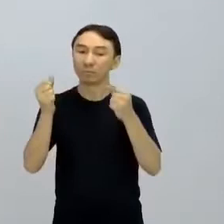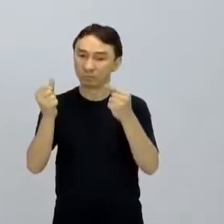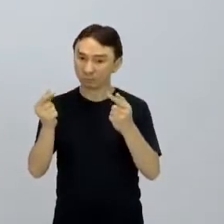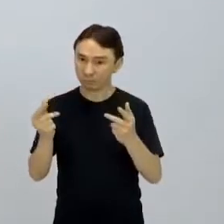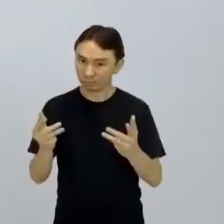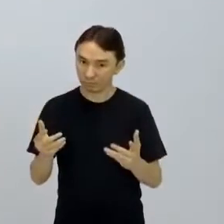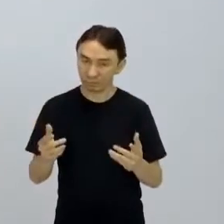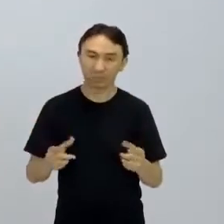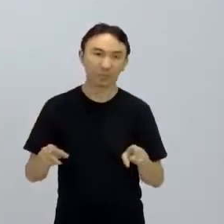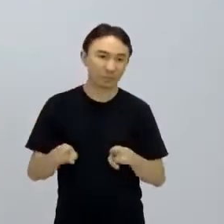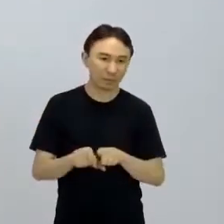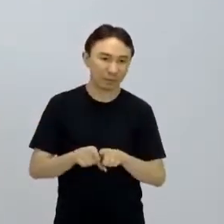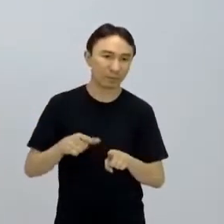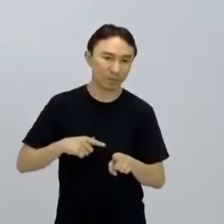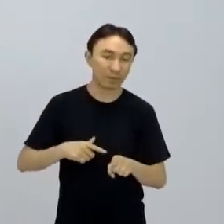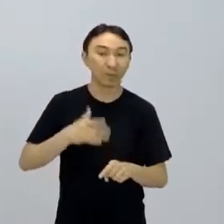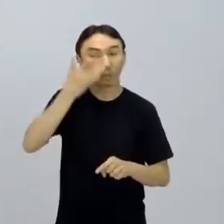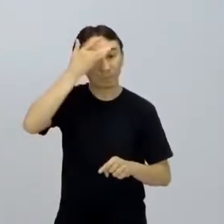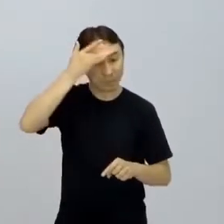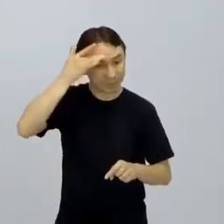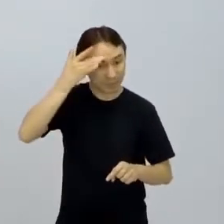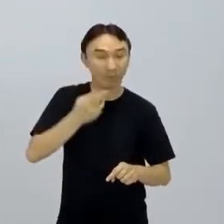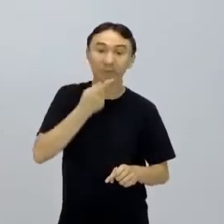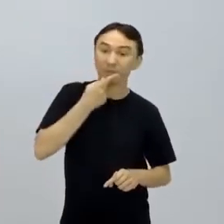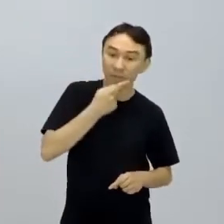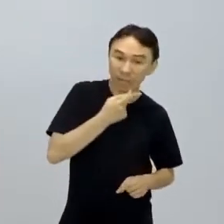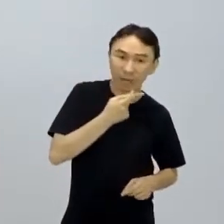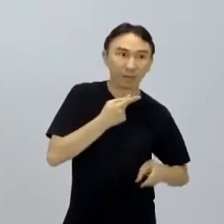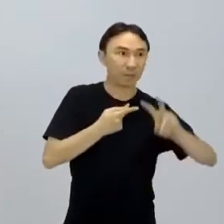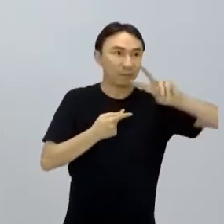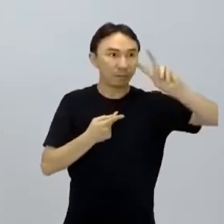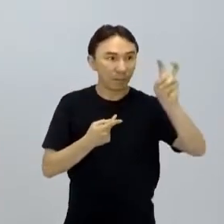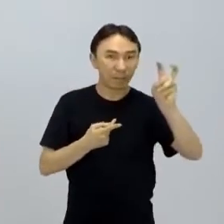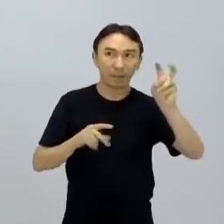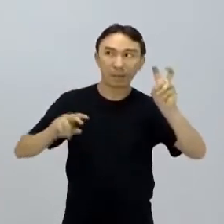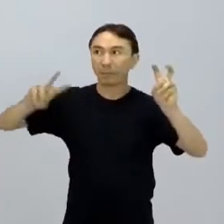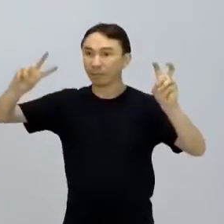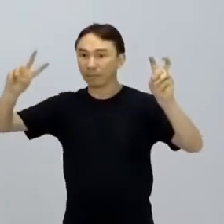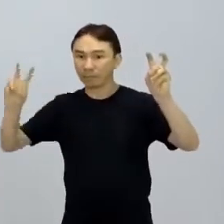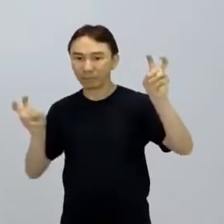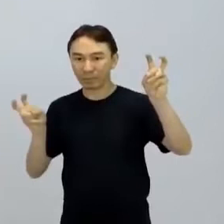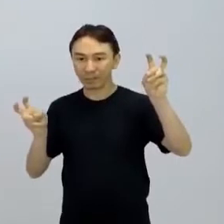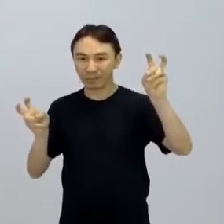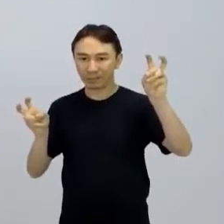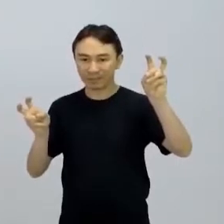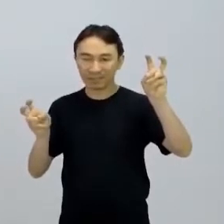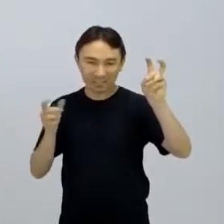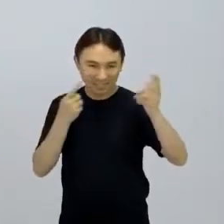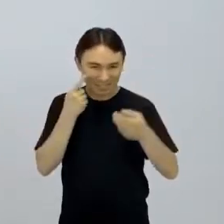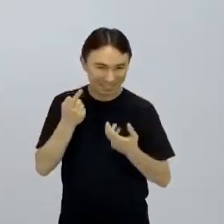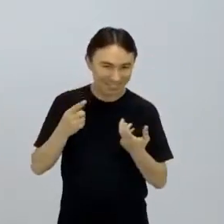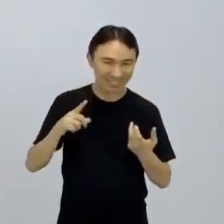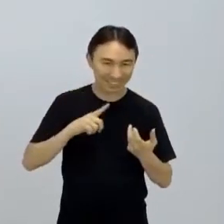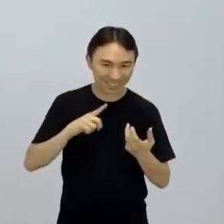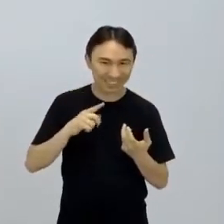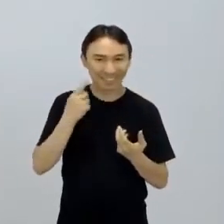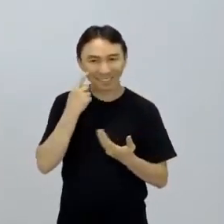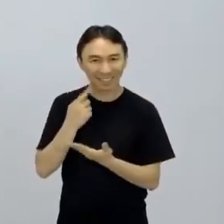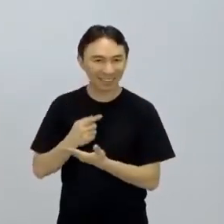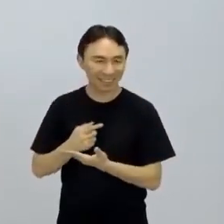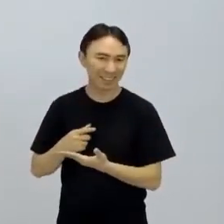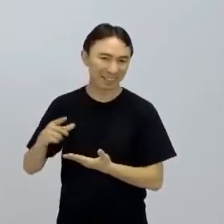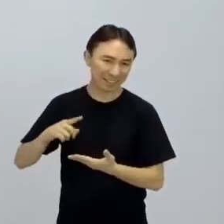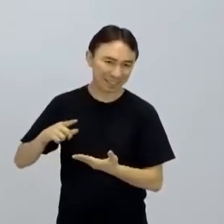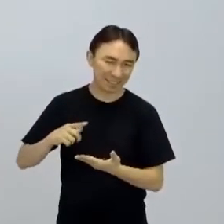aspas, ali a fala de uma pessoa que está lá, afirma. Só para vocês entenderem a parte onde temos vozes aí. Citações, no